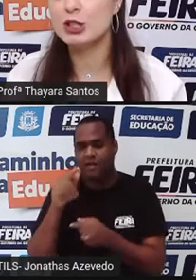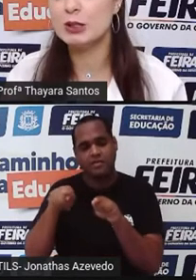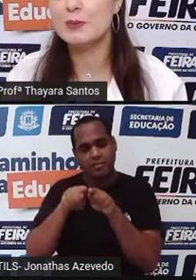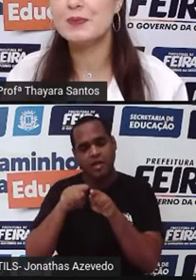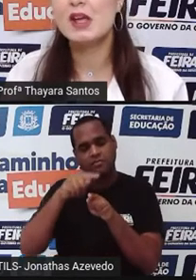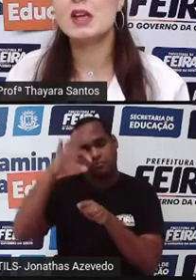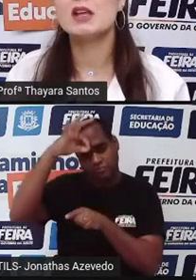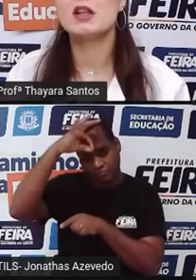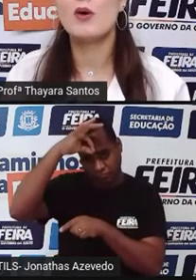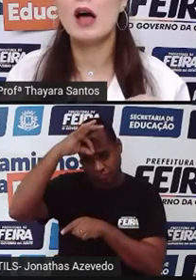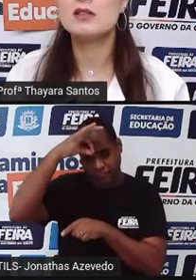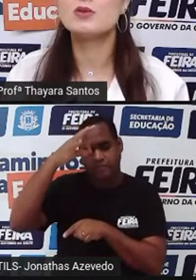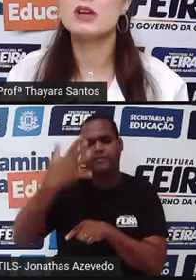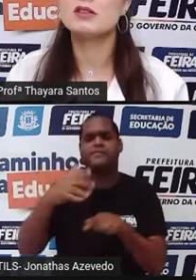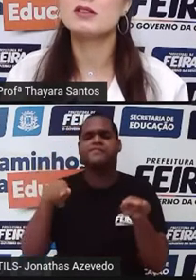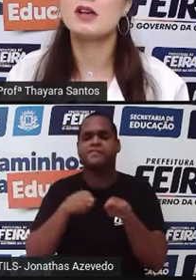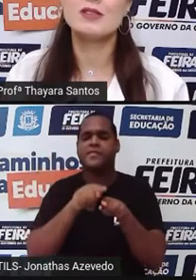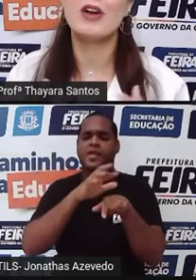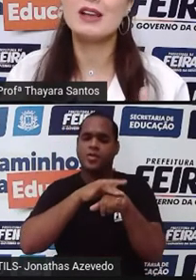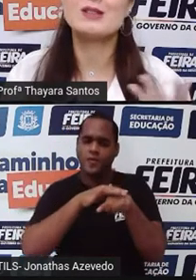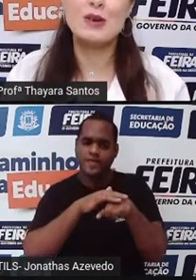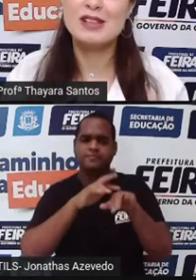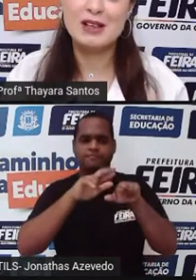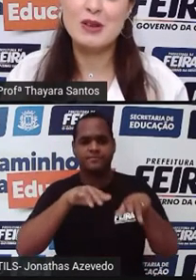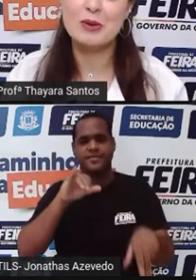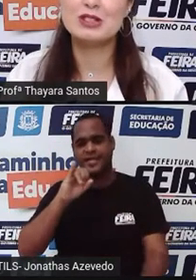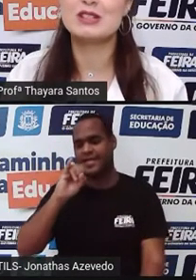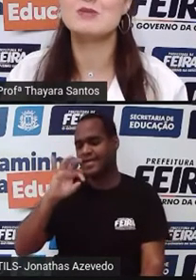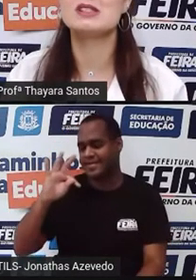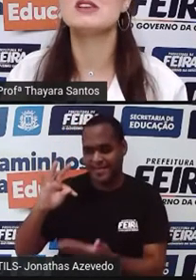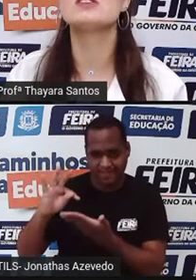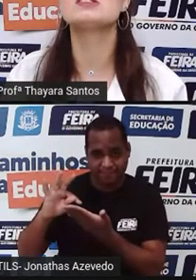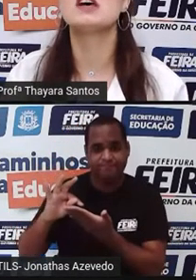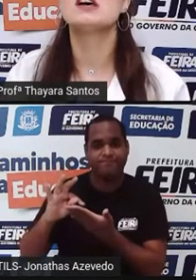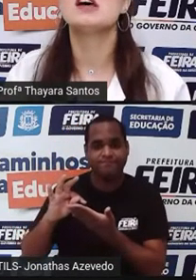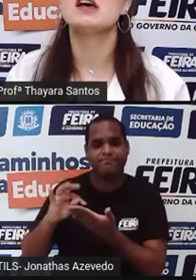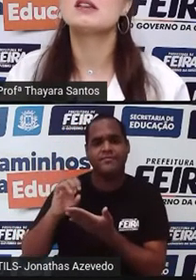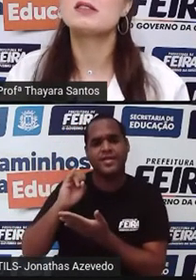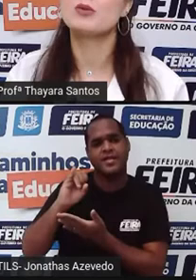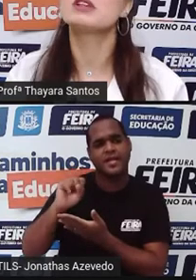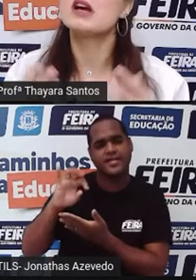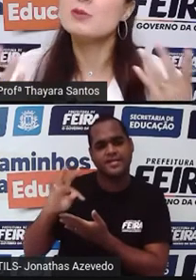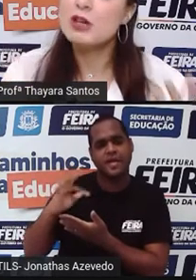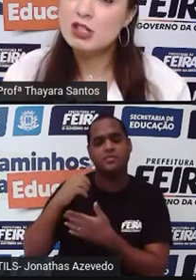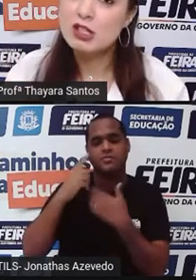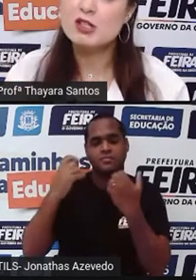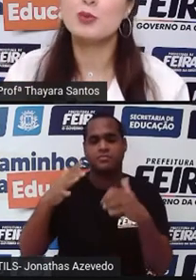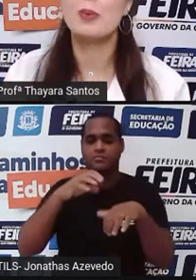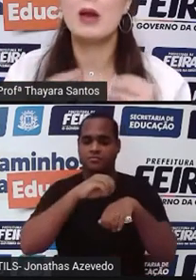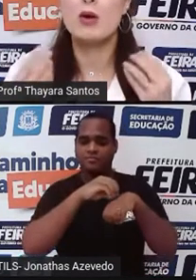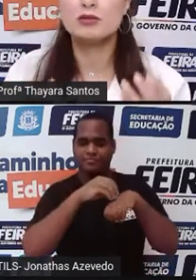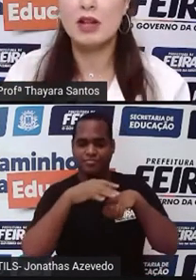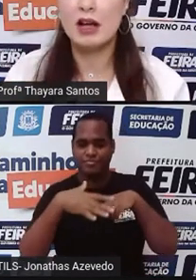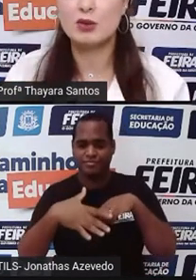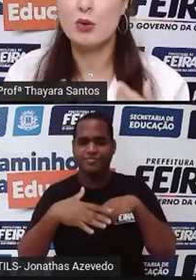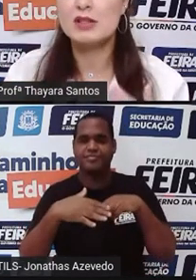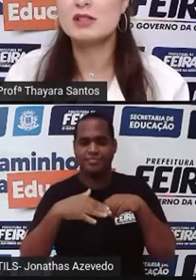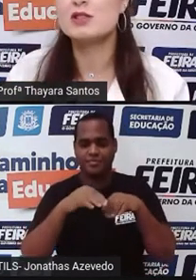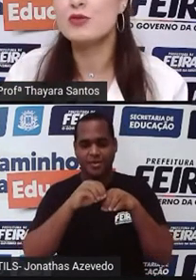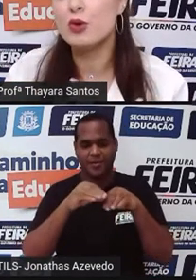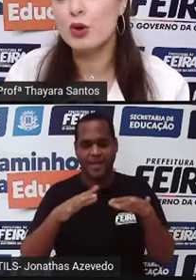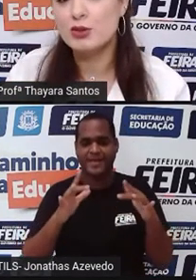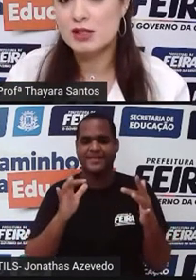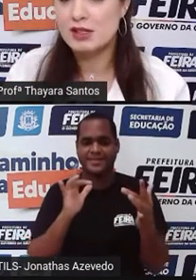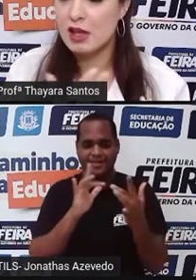da vagina. Então, as doenças, as infecções sexualmente transmissíveis, elas são transmitidas pelo contato com